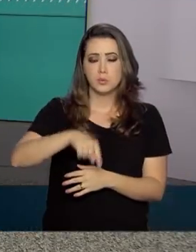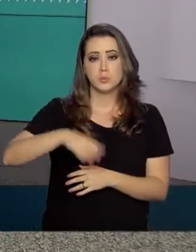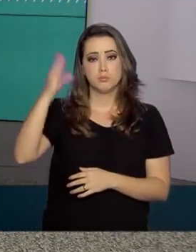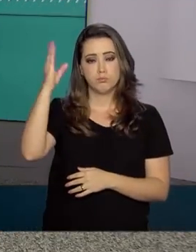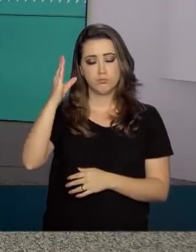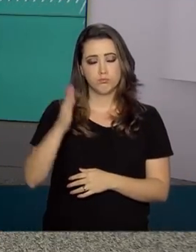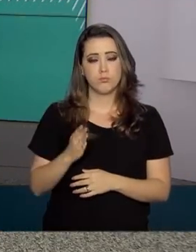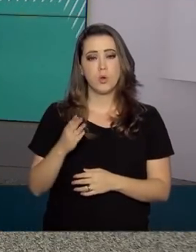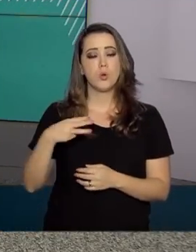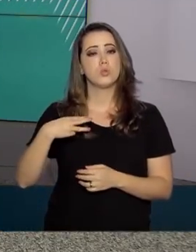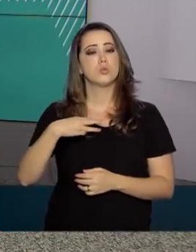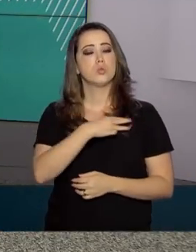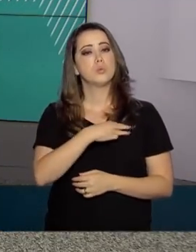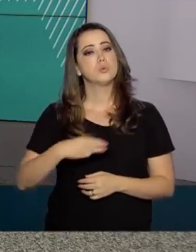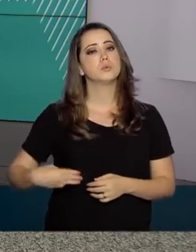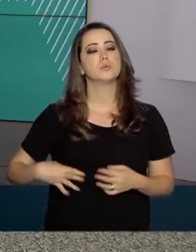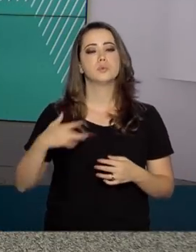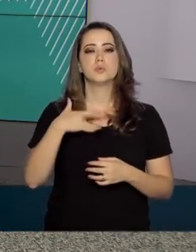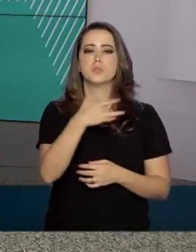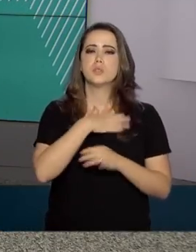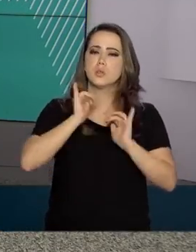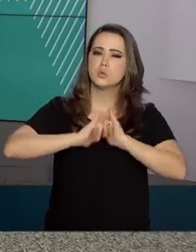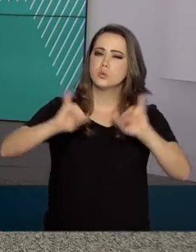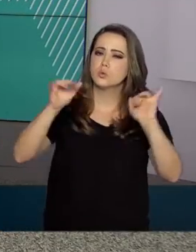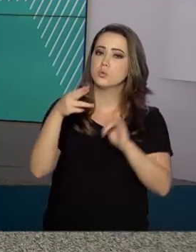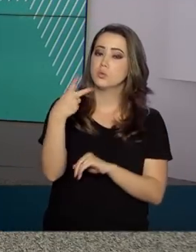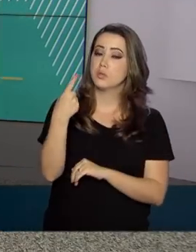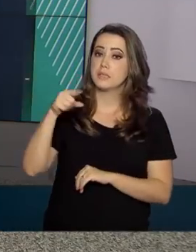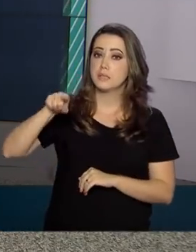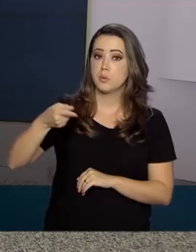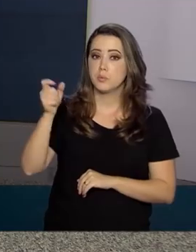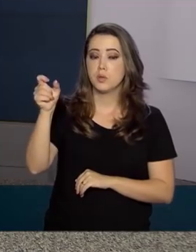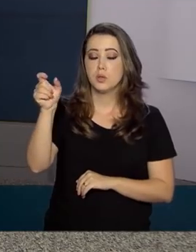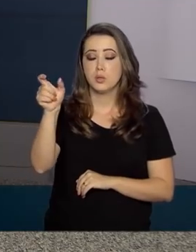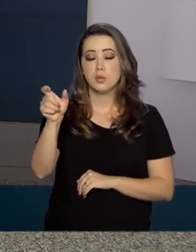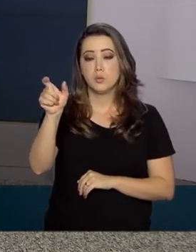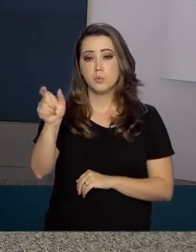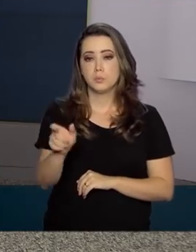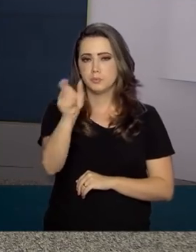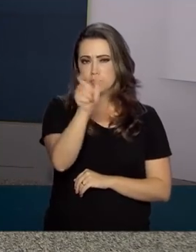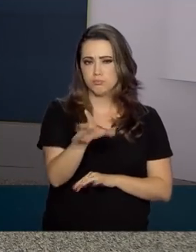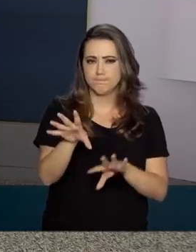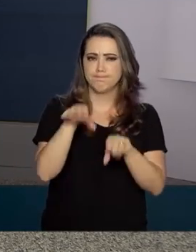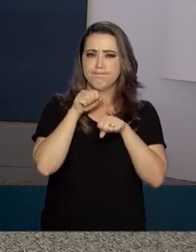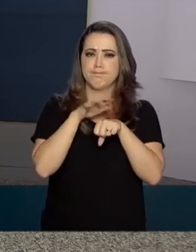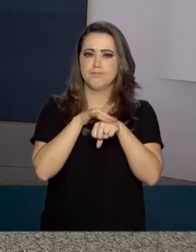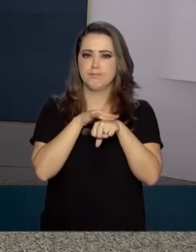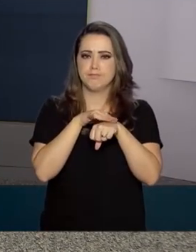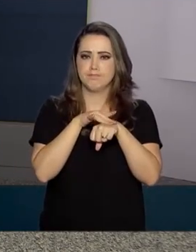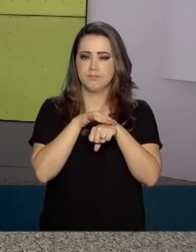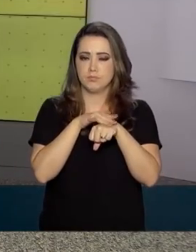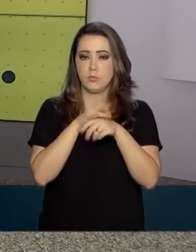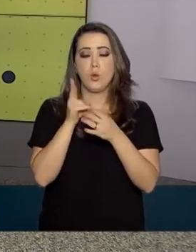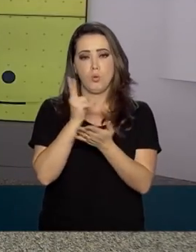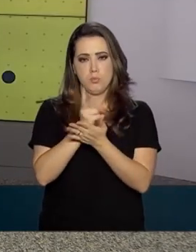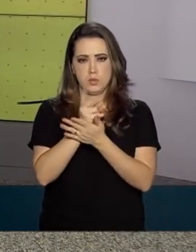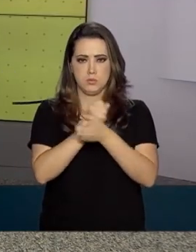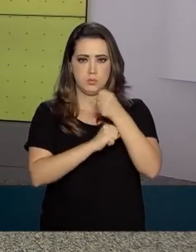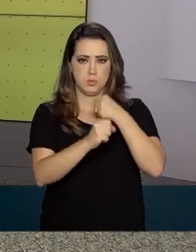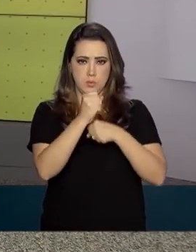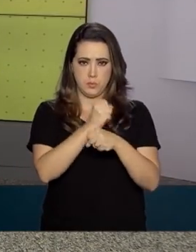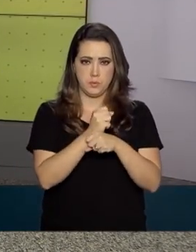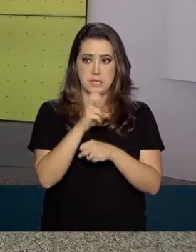março deste ano, foram notificados cerca de 31 mil novos casos da doença. No mesmo período do ano passado, foram